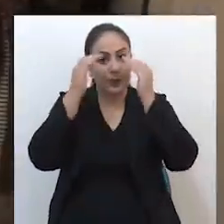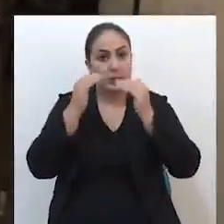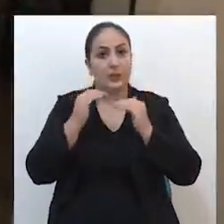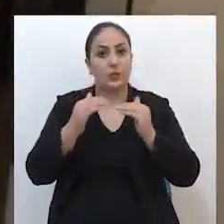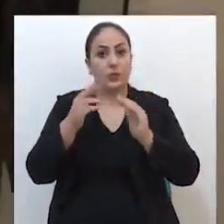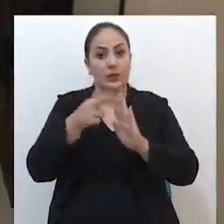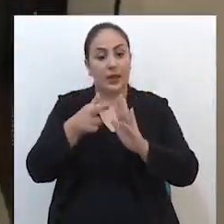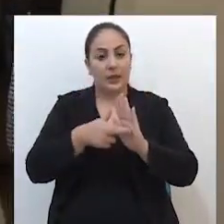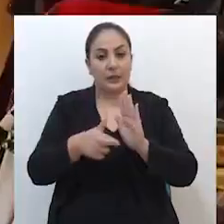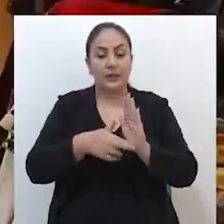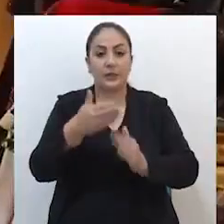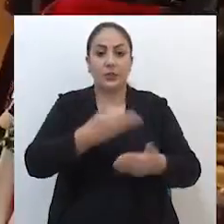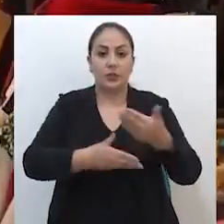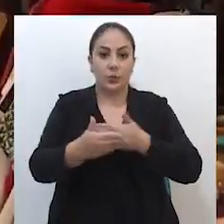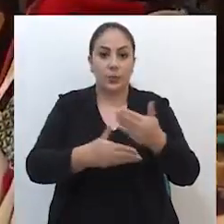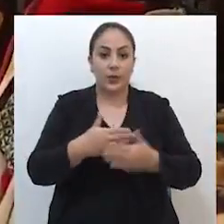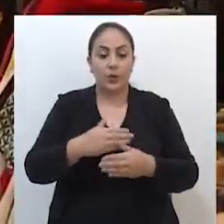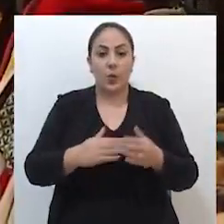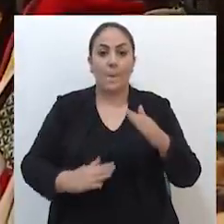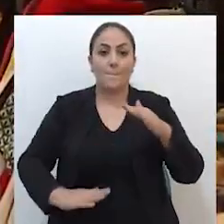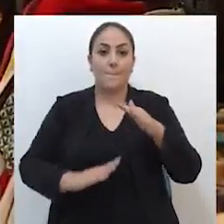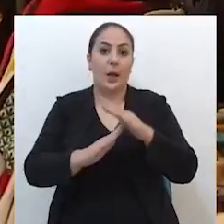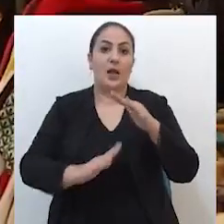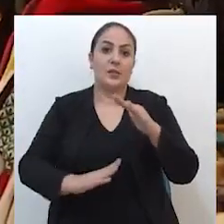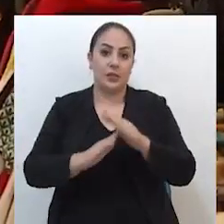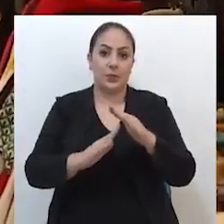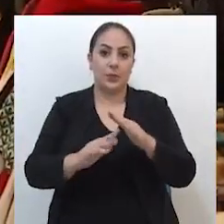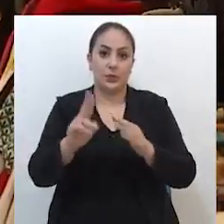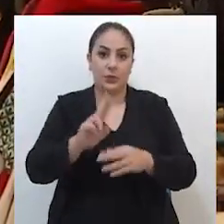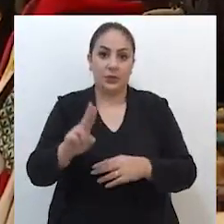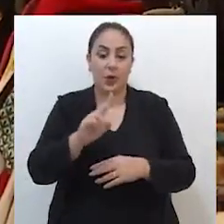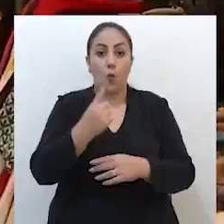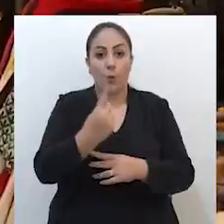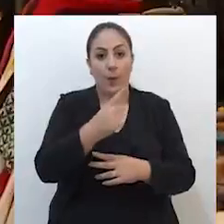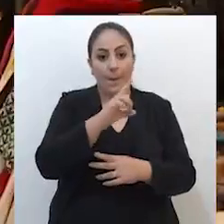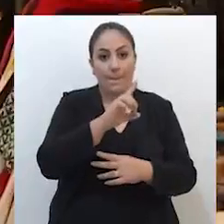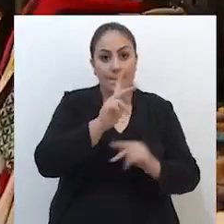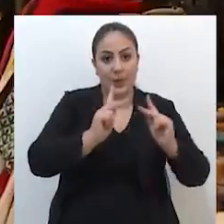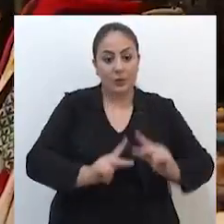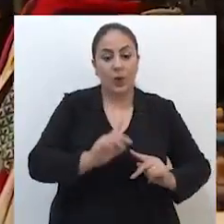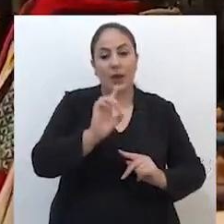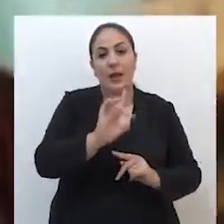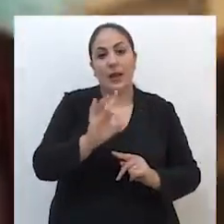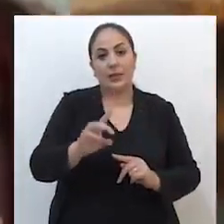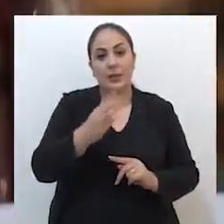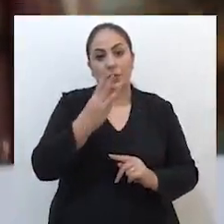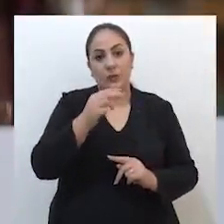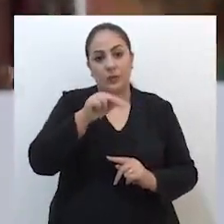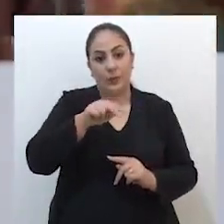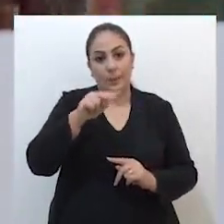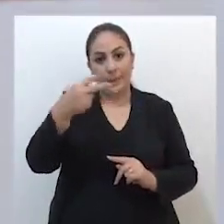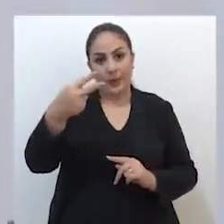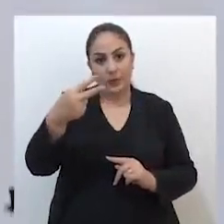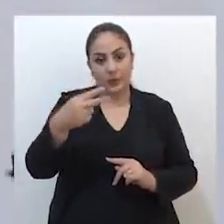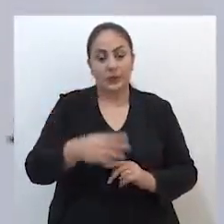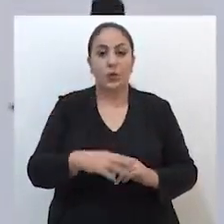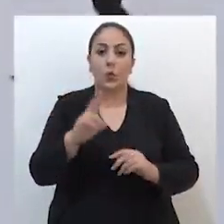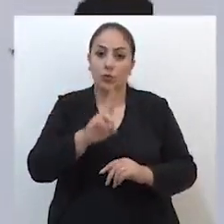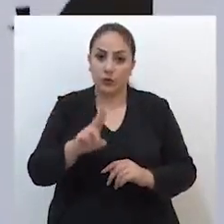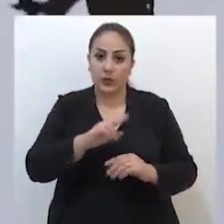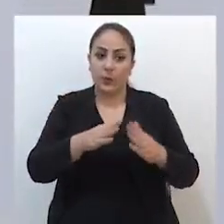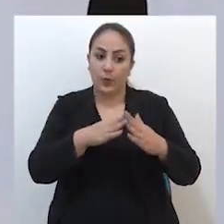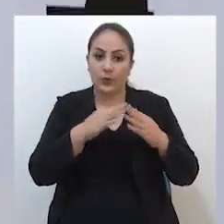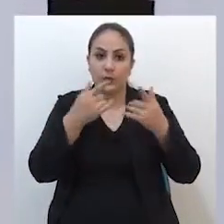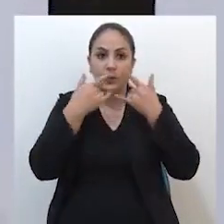norma de atendimento restrito. O teto de ocupação é de uma pessoa a cada 2 metros quadrados utilizando proteção, já